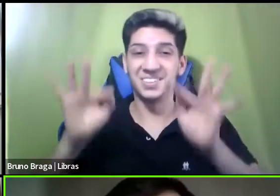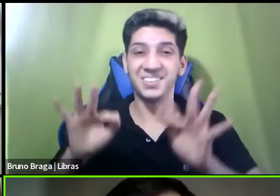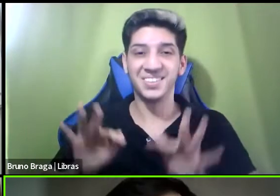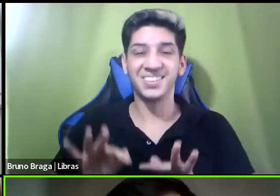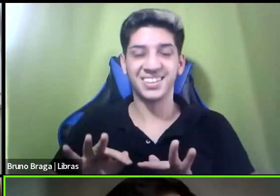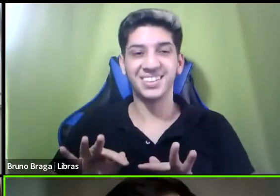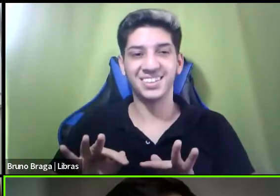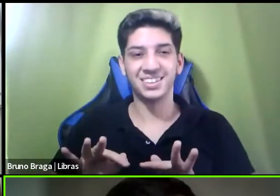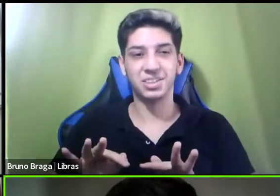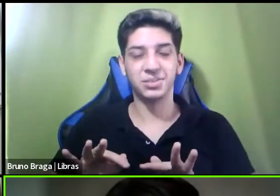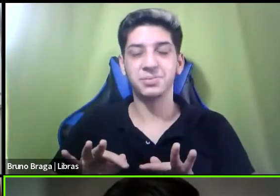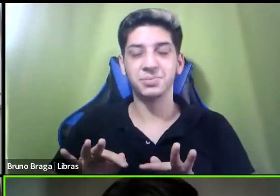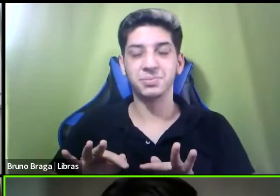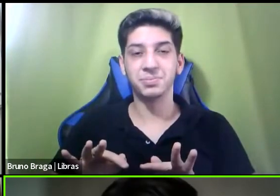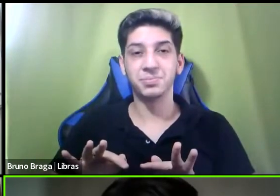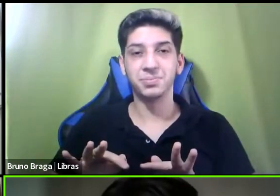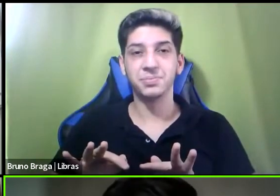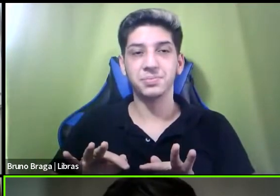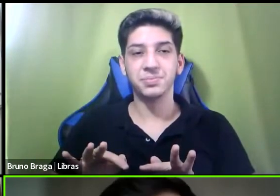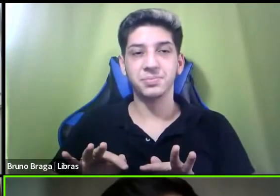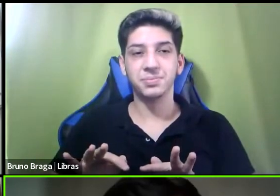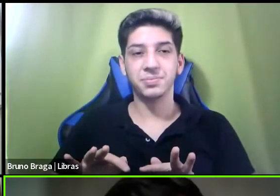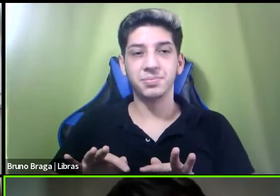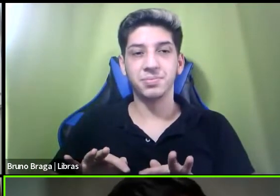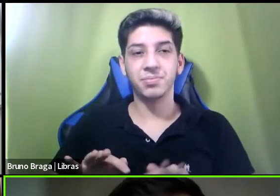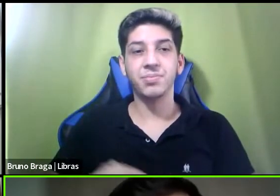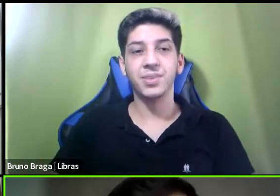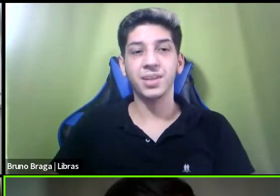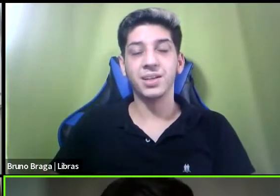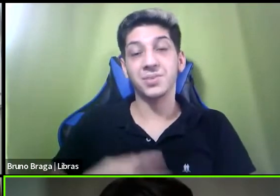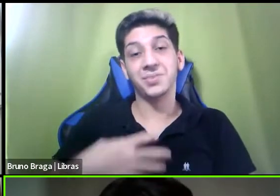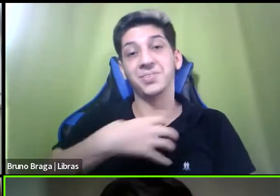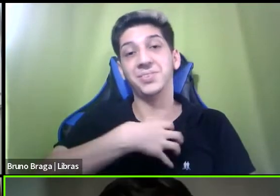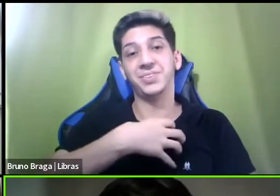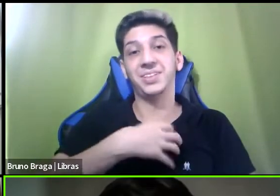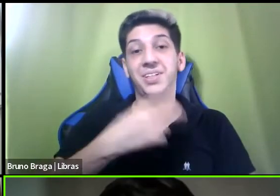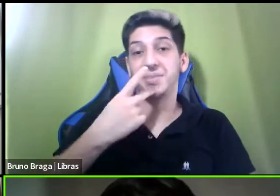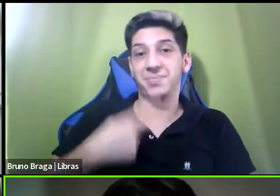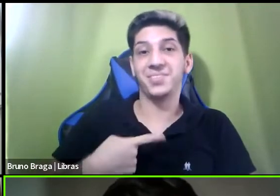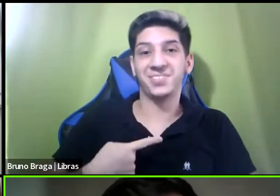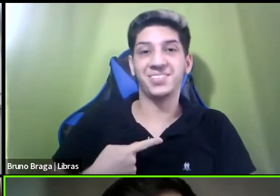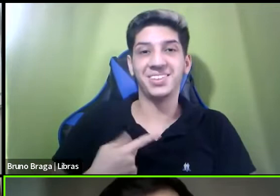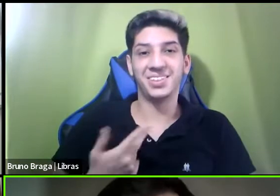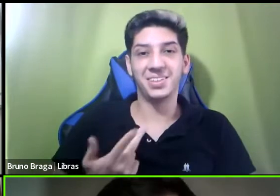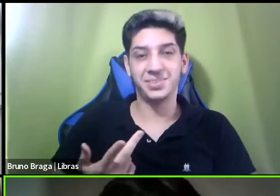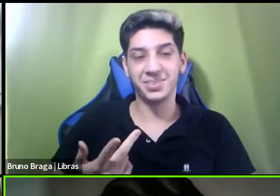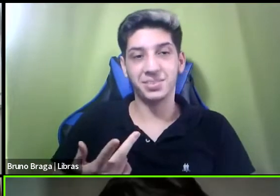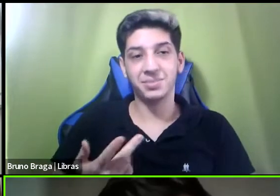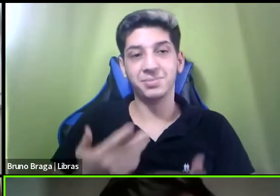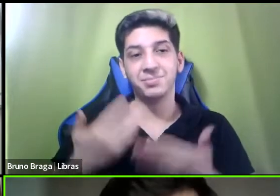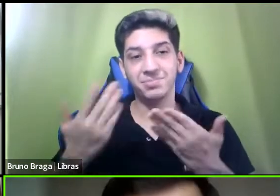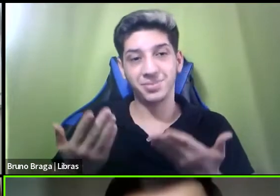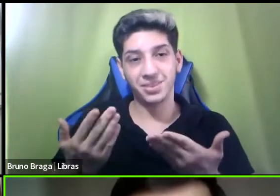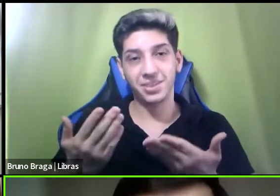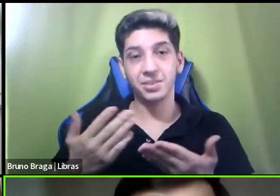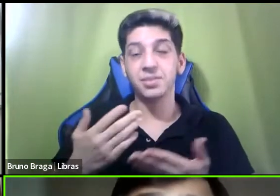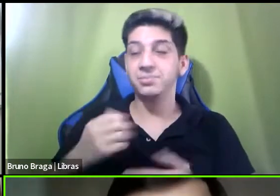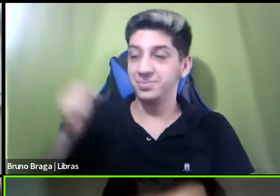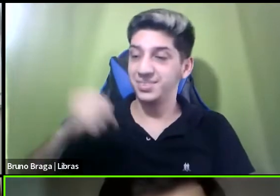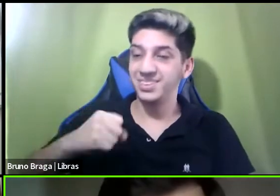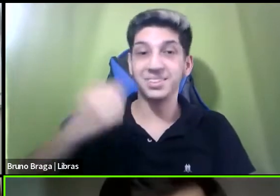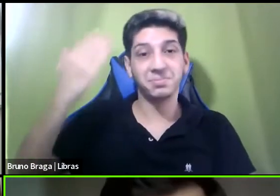com essa assim com essa forma como ele se referiu a mim então sou um homem